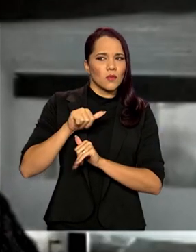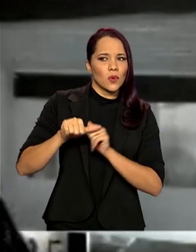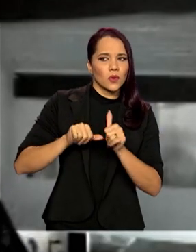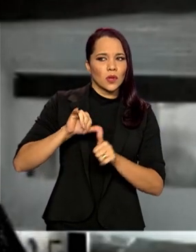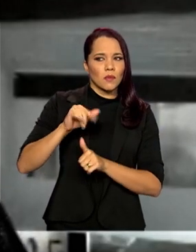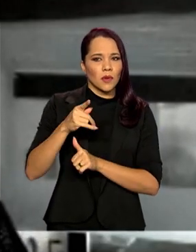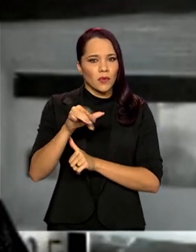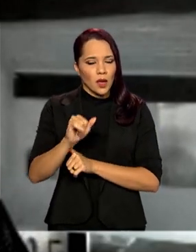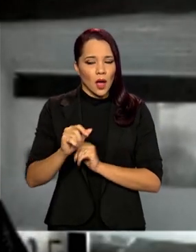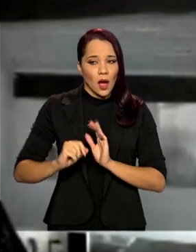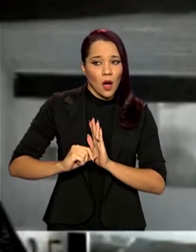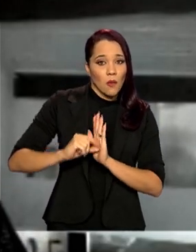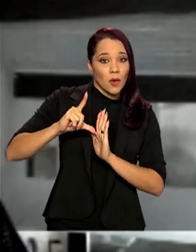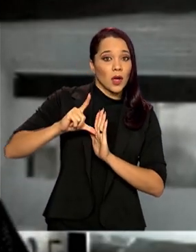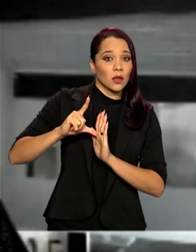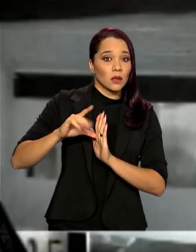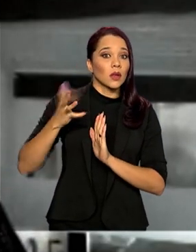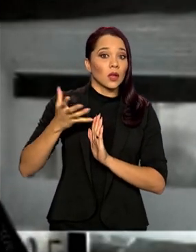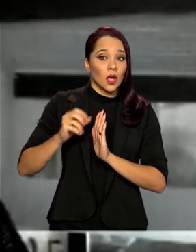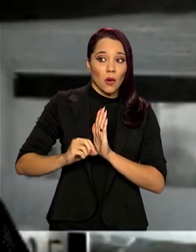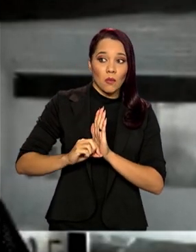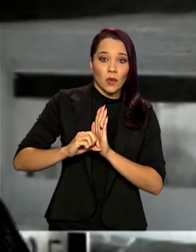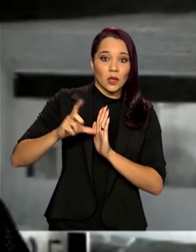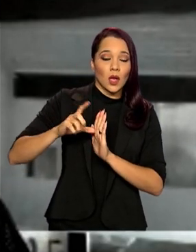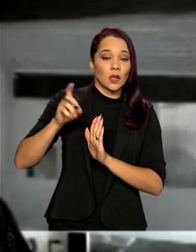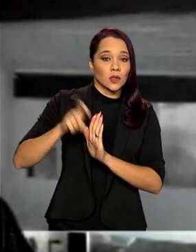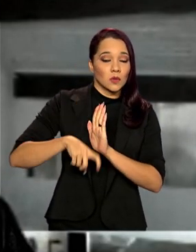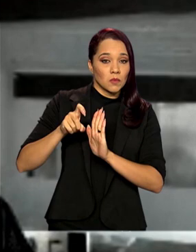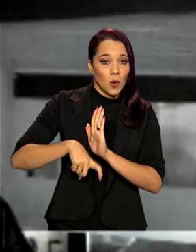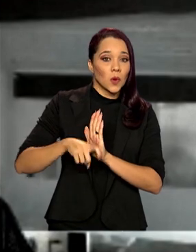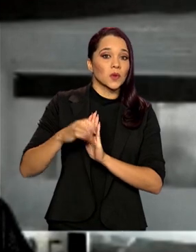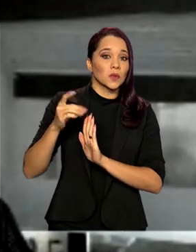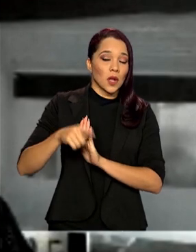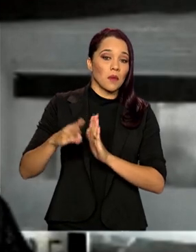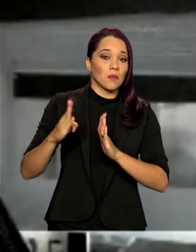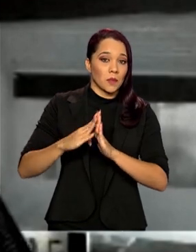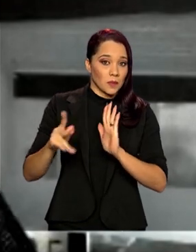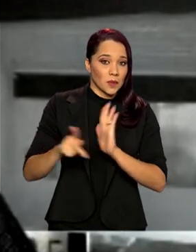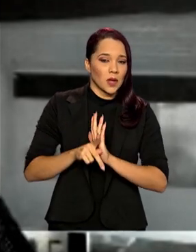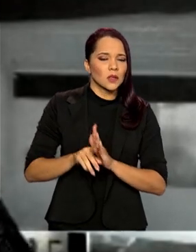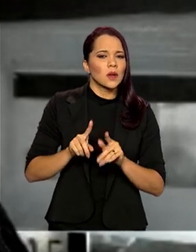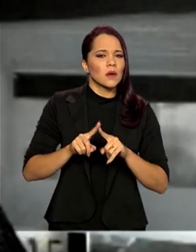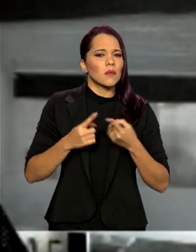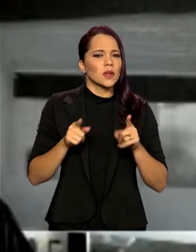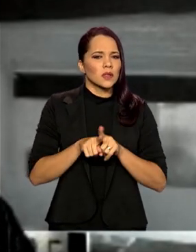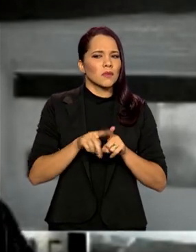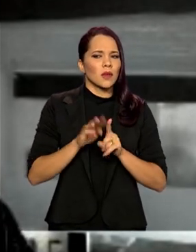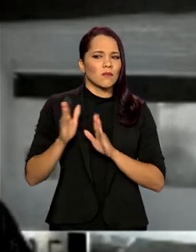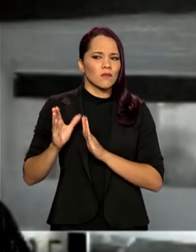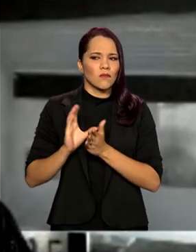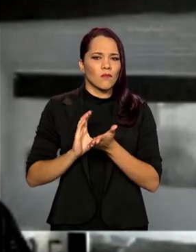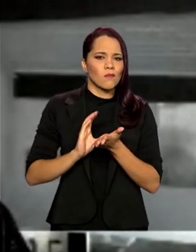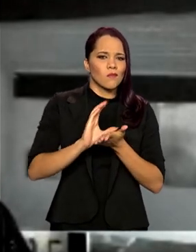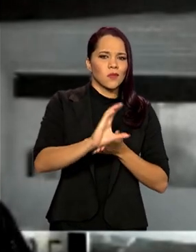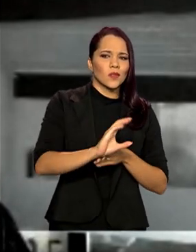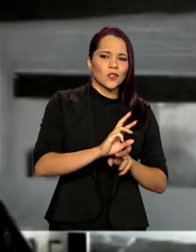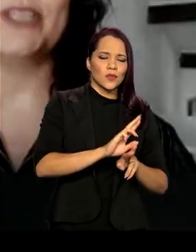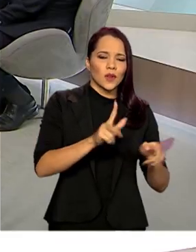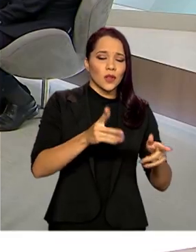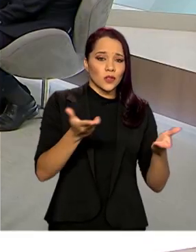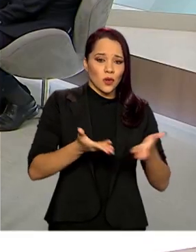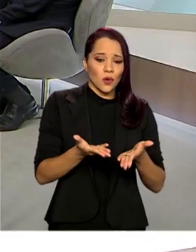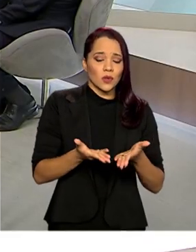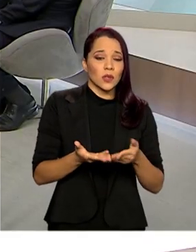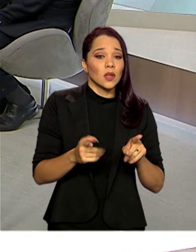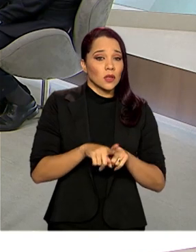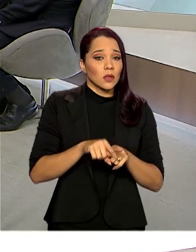aumenta essa tributação, pretende ampliar a base de tributação sobre essa propriedade, mas também faz uma destinação diferente que ela tem hoje e